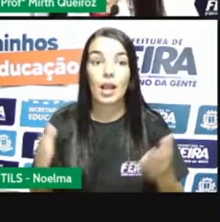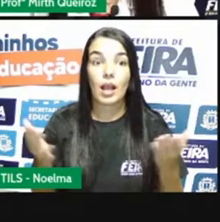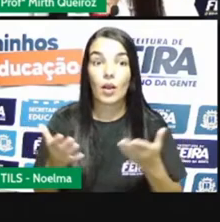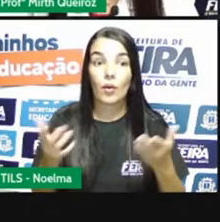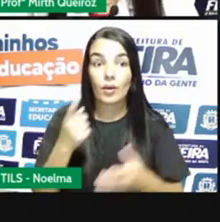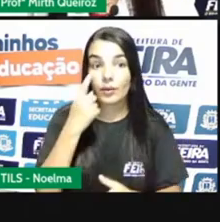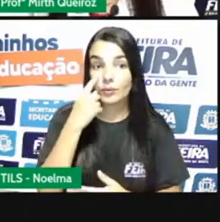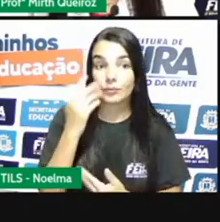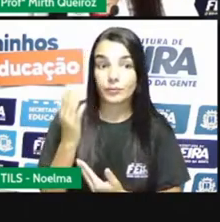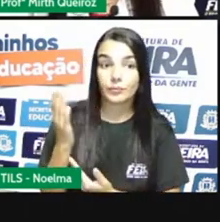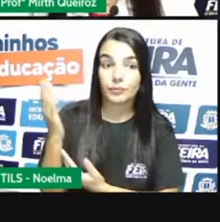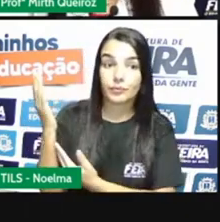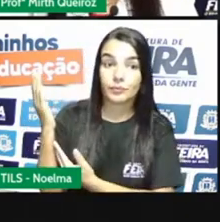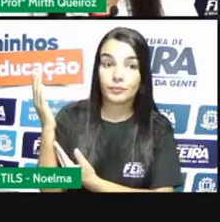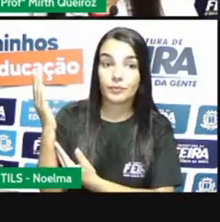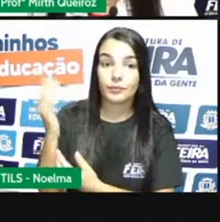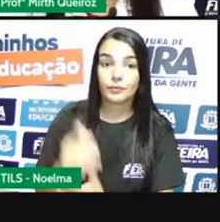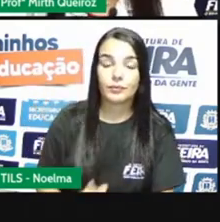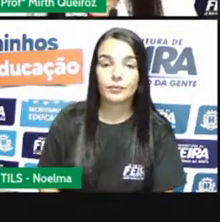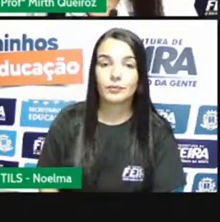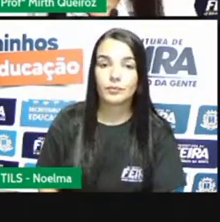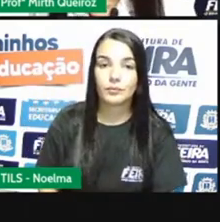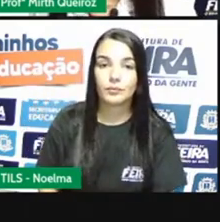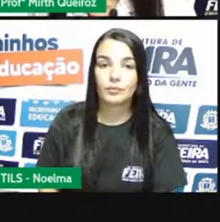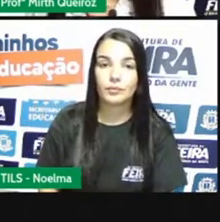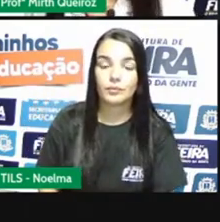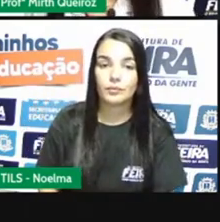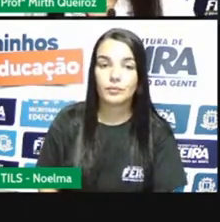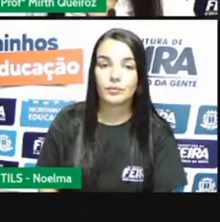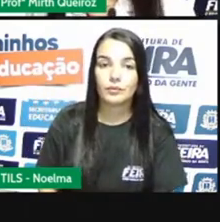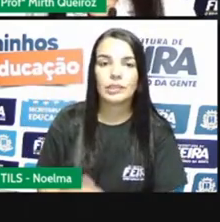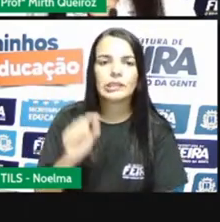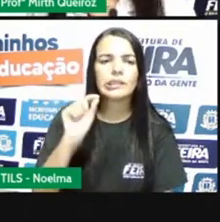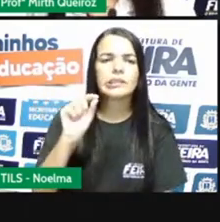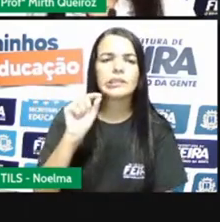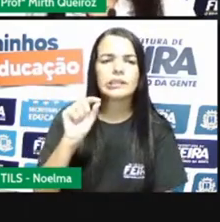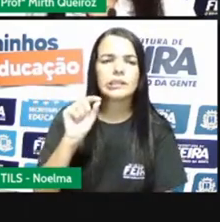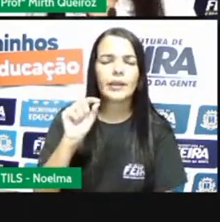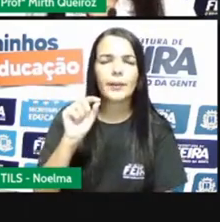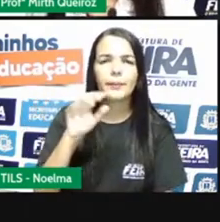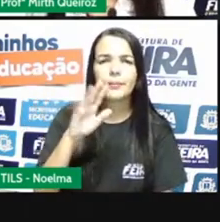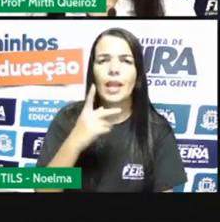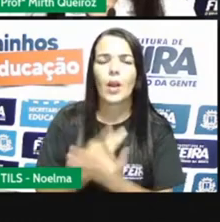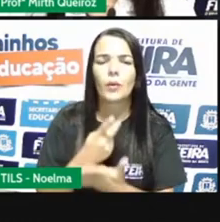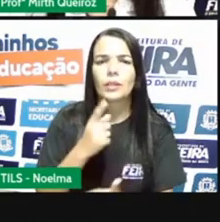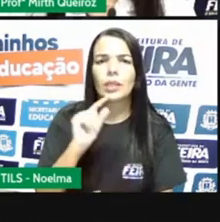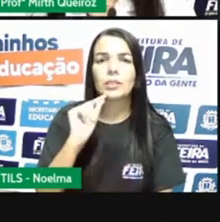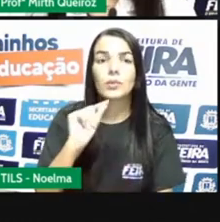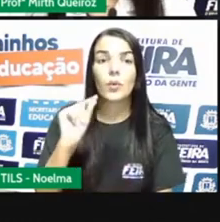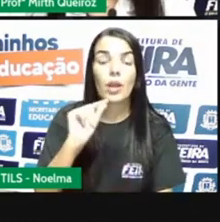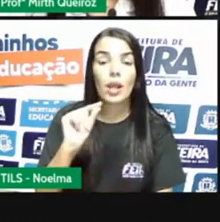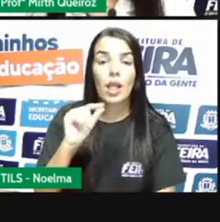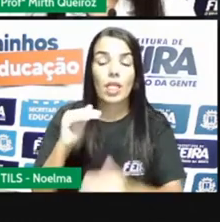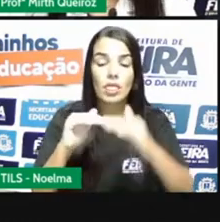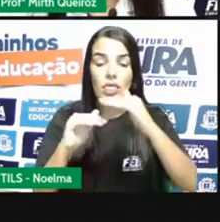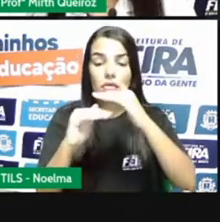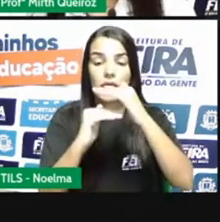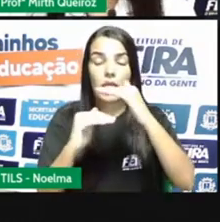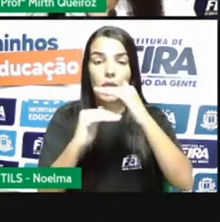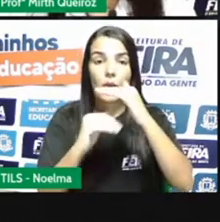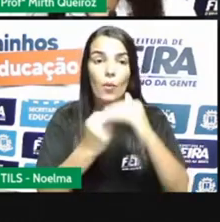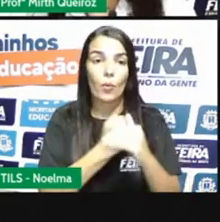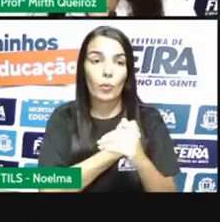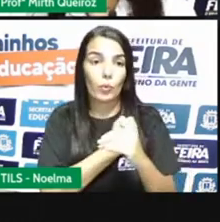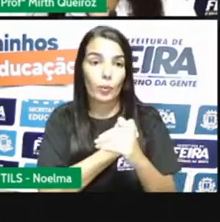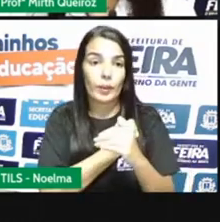Aí, aqui nós temos, o que que acontece, Pró, então, se for assim, se for o denominador igual?